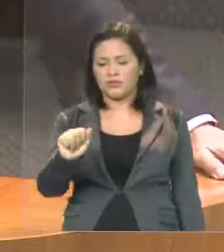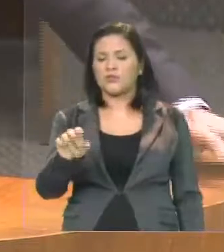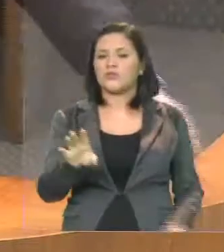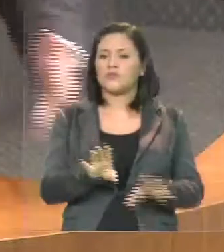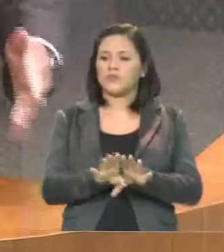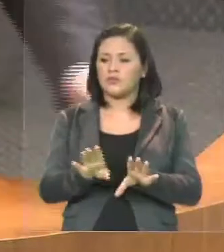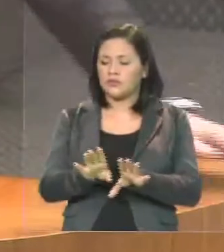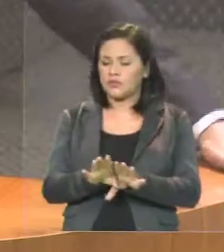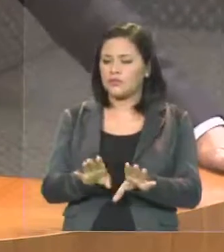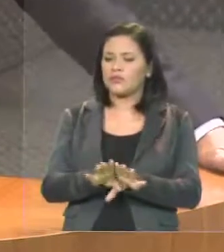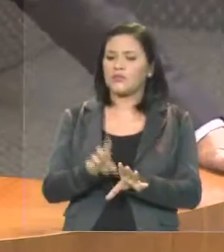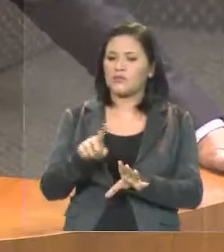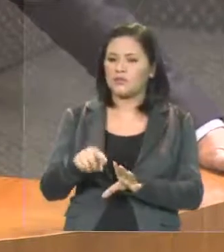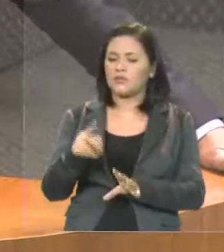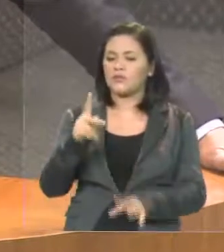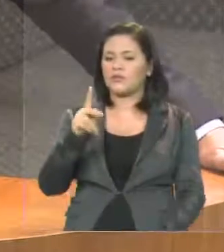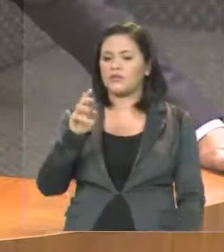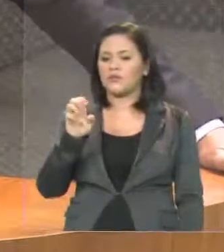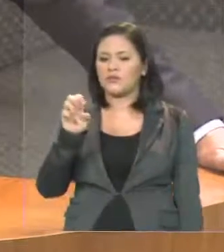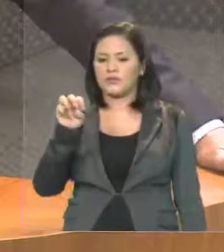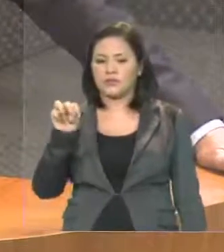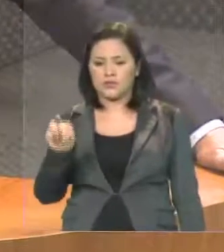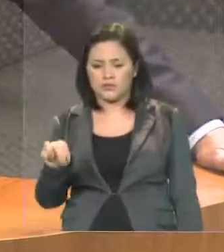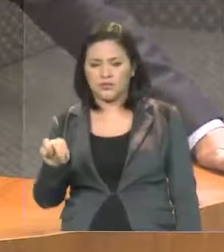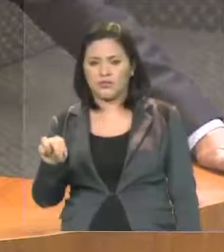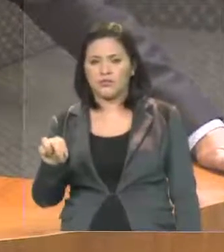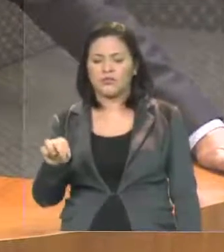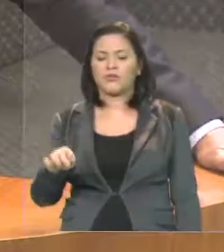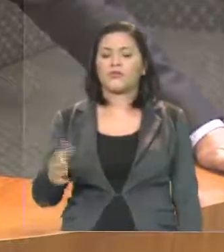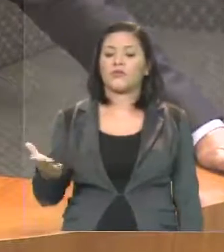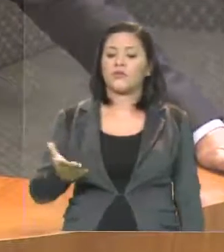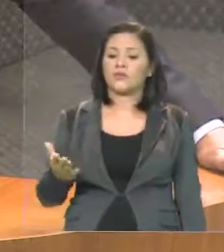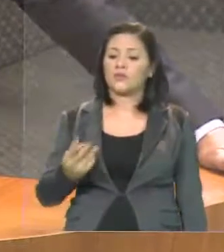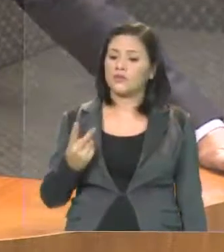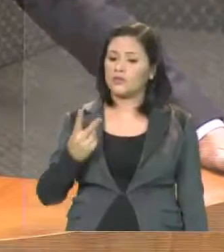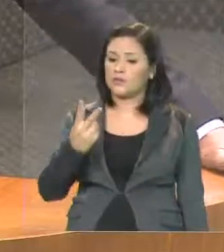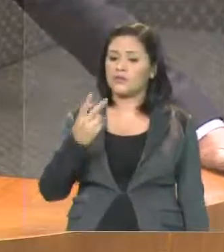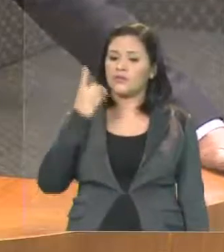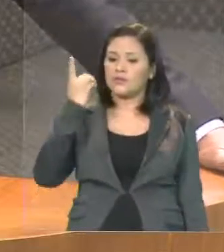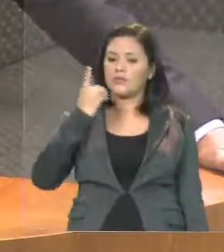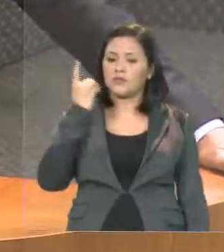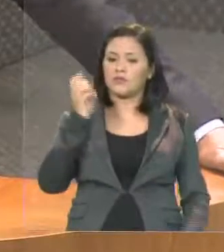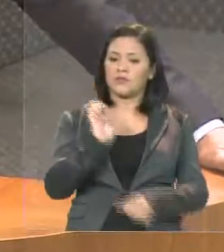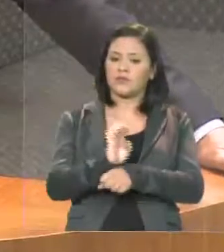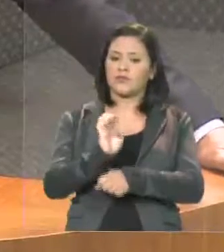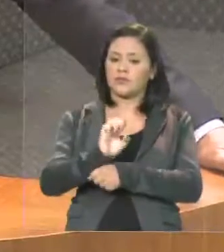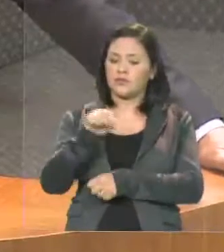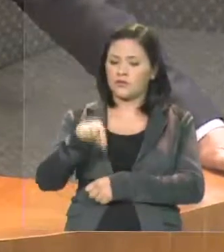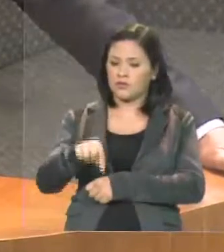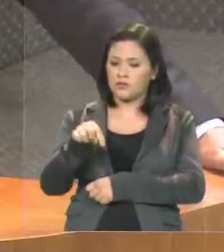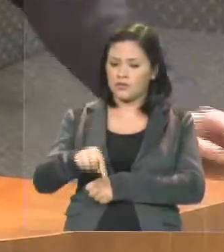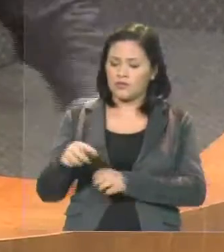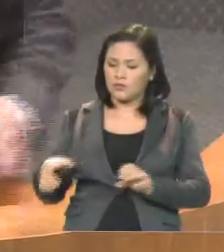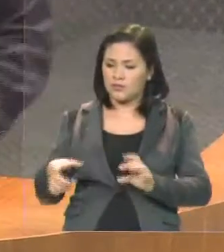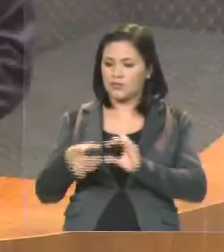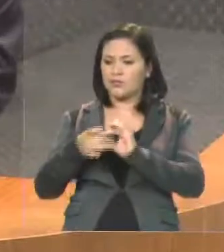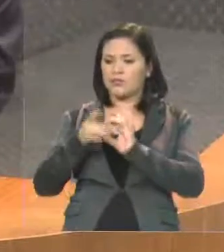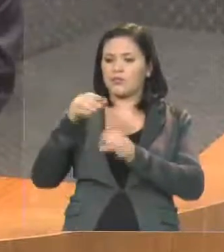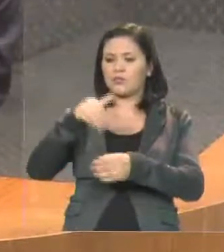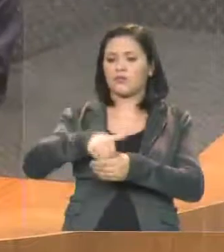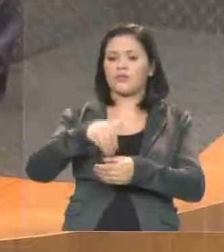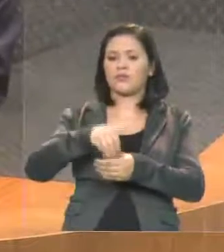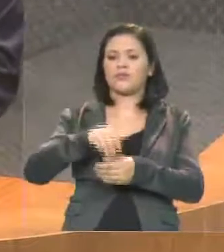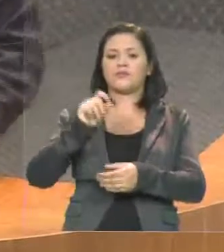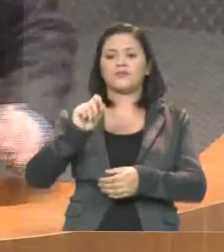mas teremos agora dois deputados estaduais aqui, para perfilados e unidos votarmos